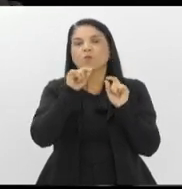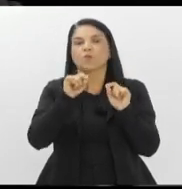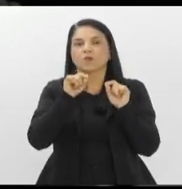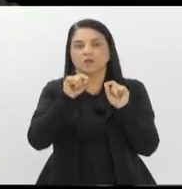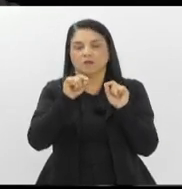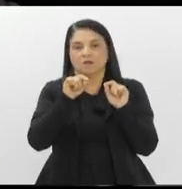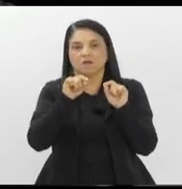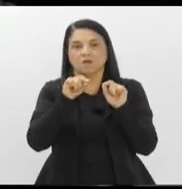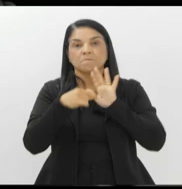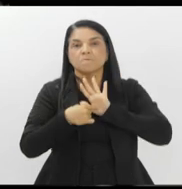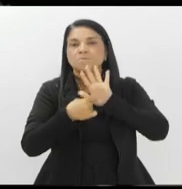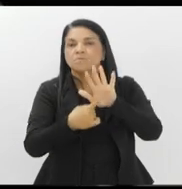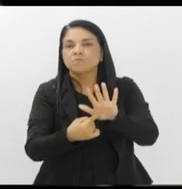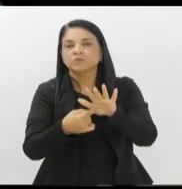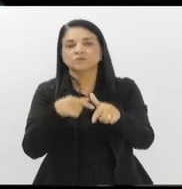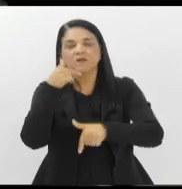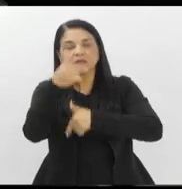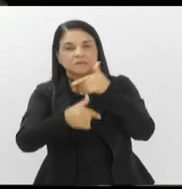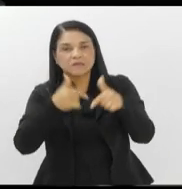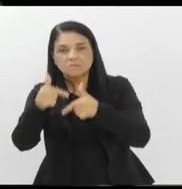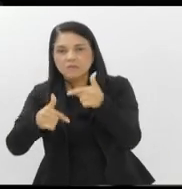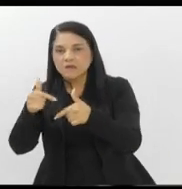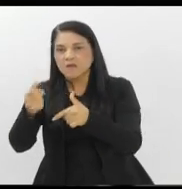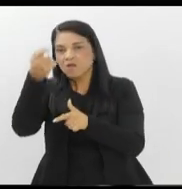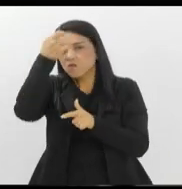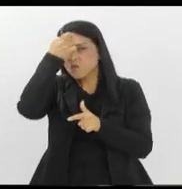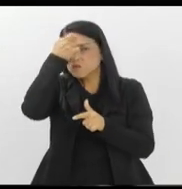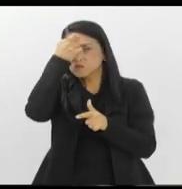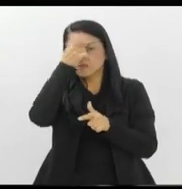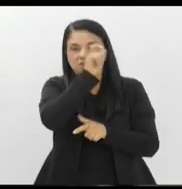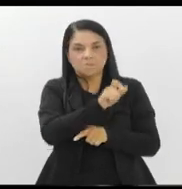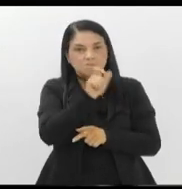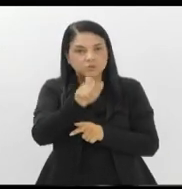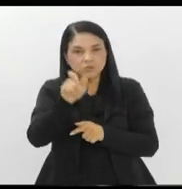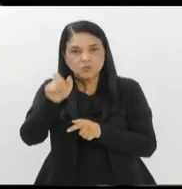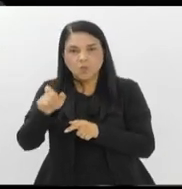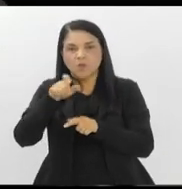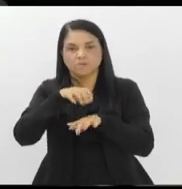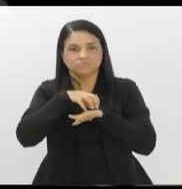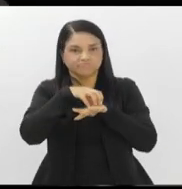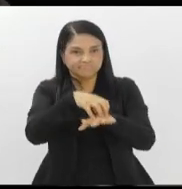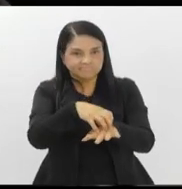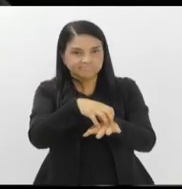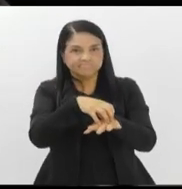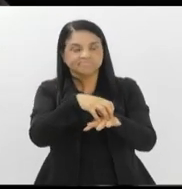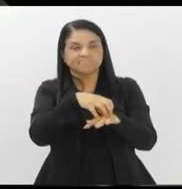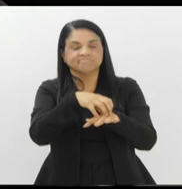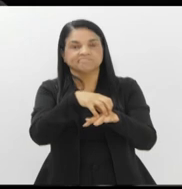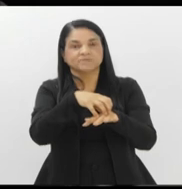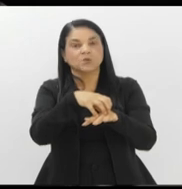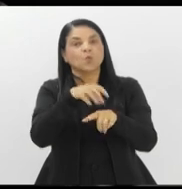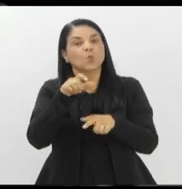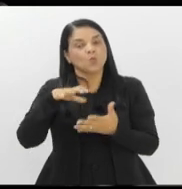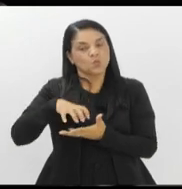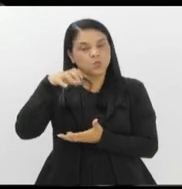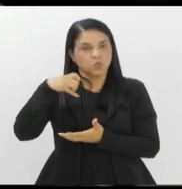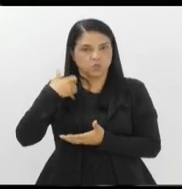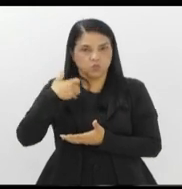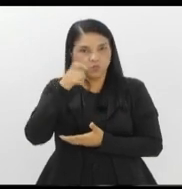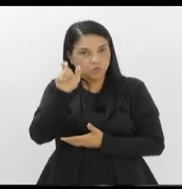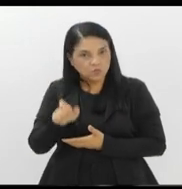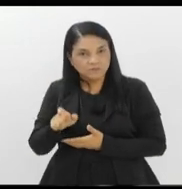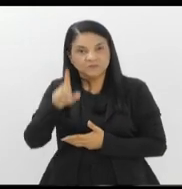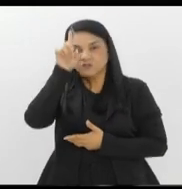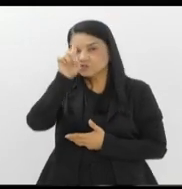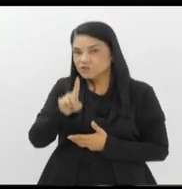e trabalhar isso na consciência de todos os usuários do transporte para que o idoso, ele